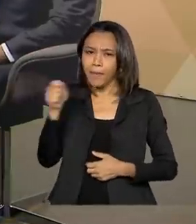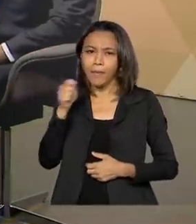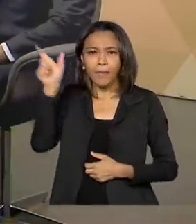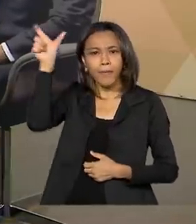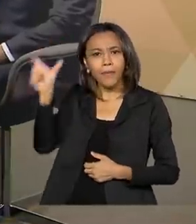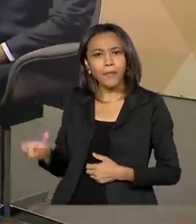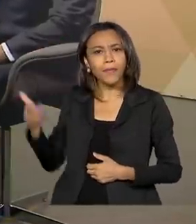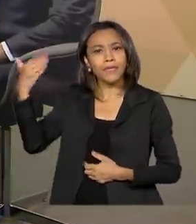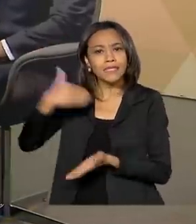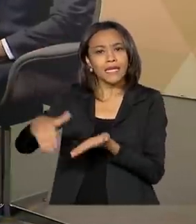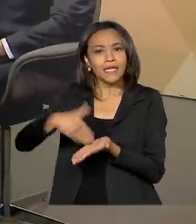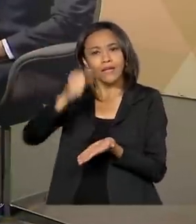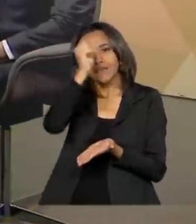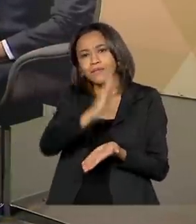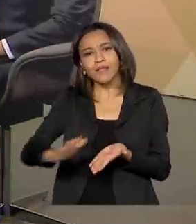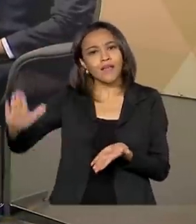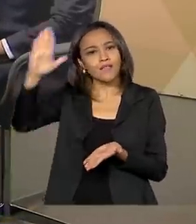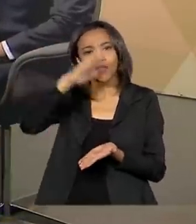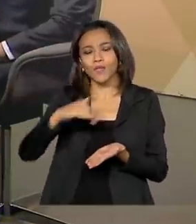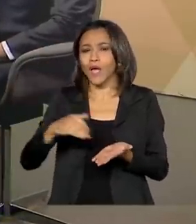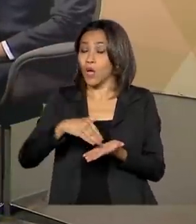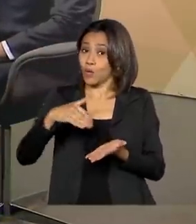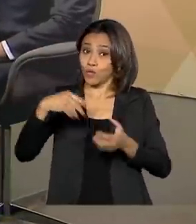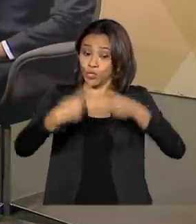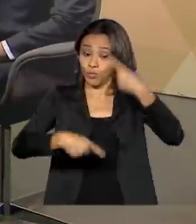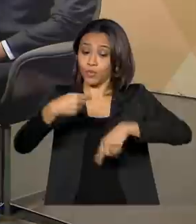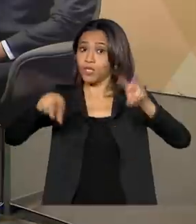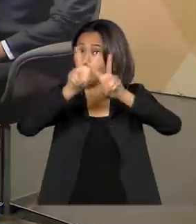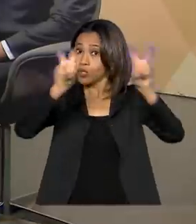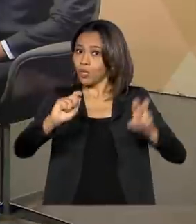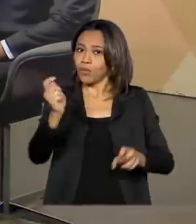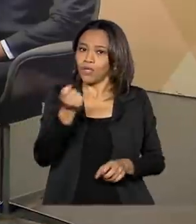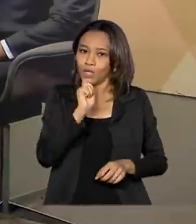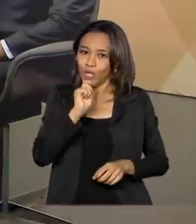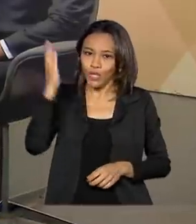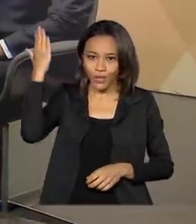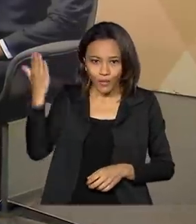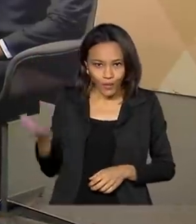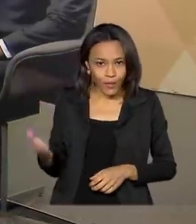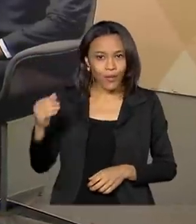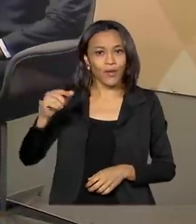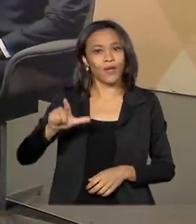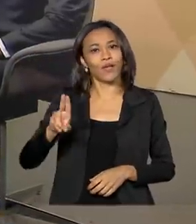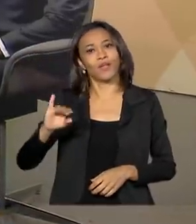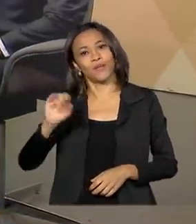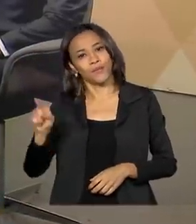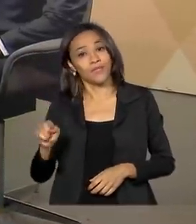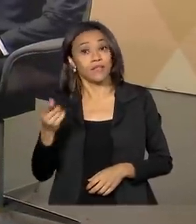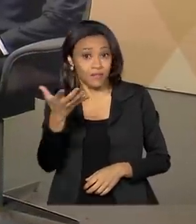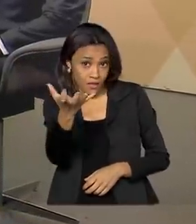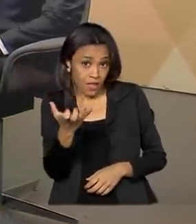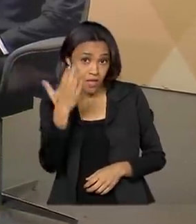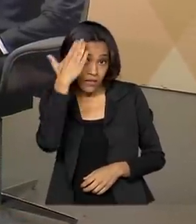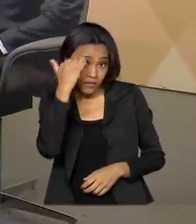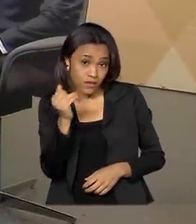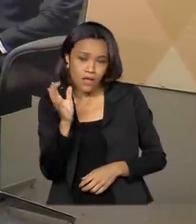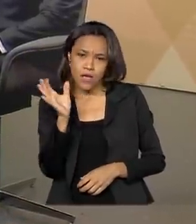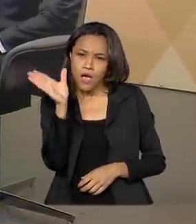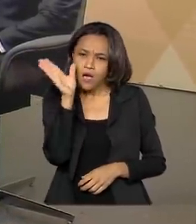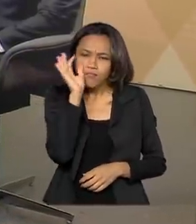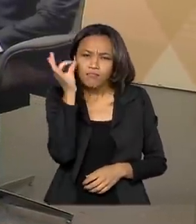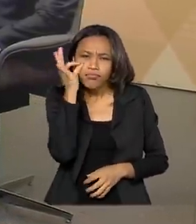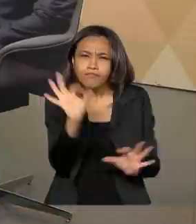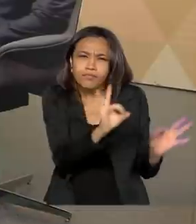Políticas sobre Drogas do Ministério da Justiça e Segurança Pública, Luiz Roberto Bediora. E se você quiser rever esta ou